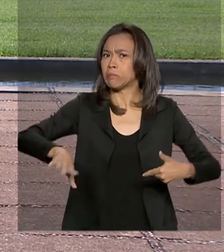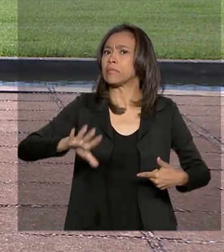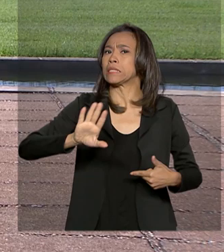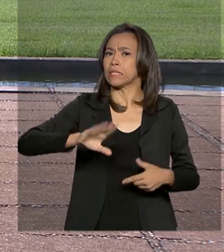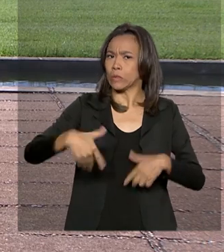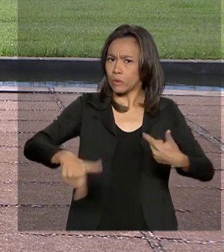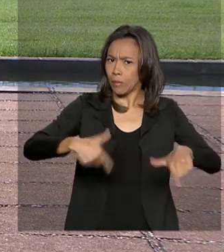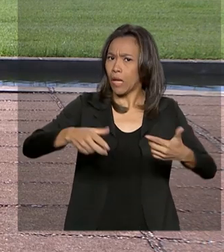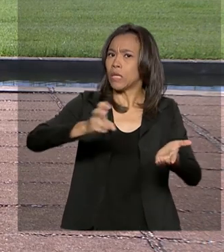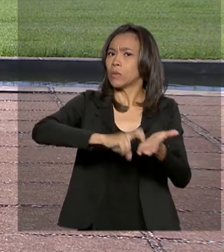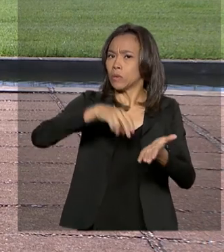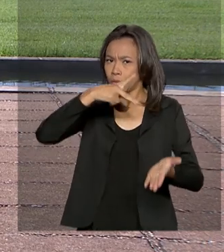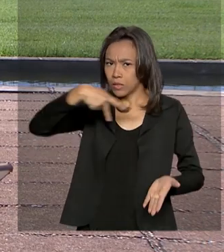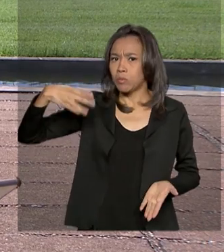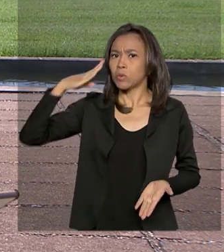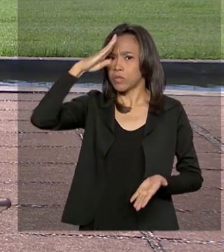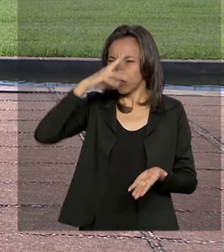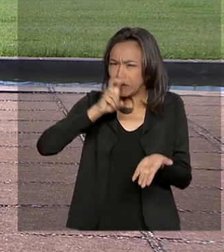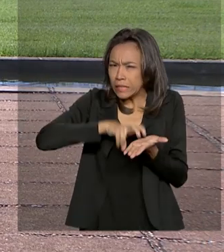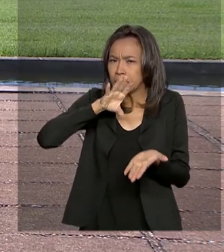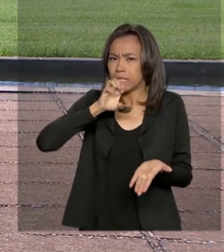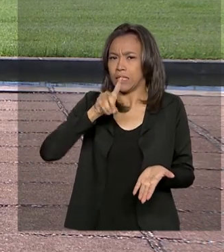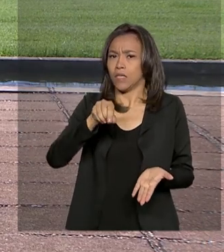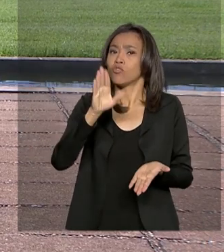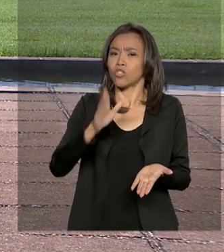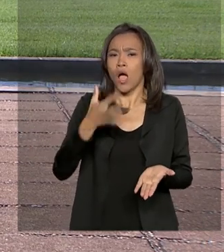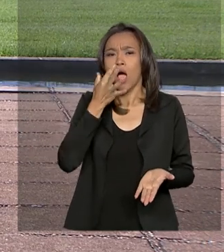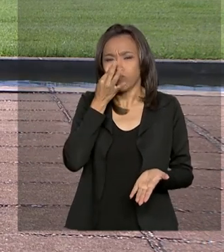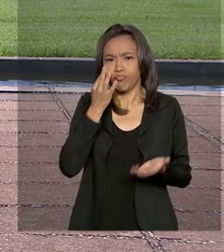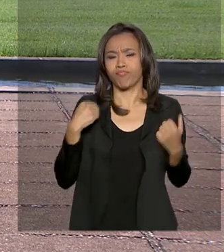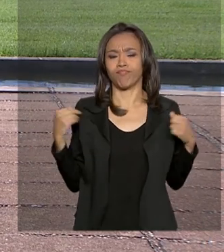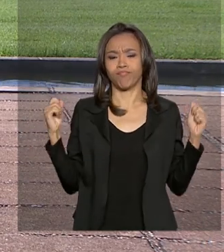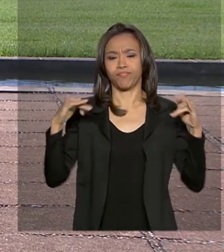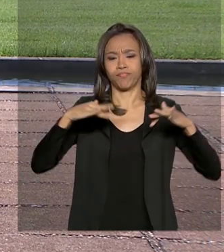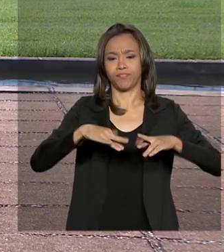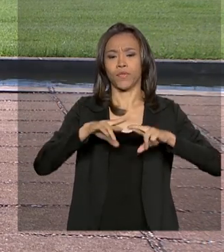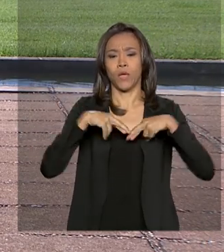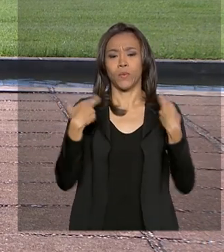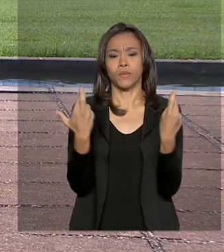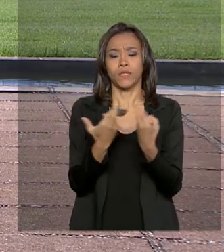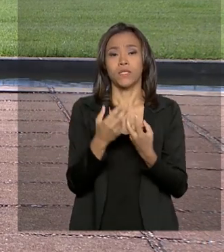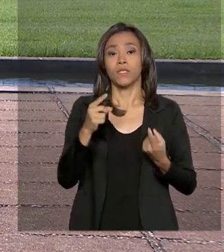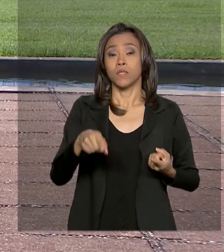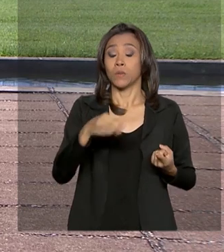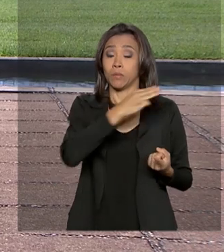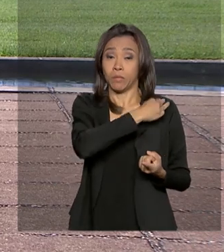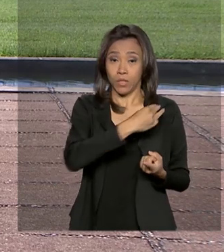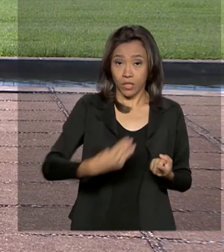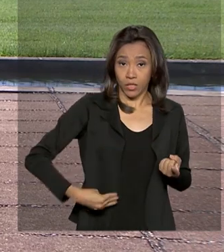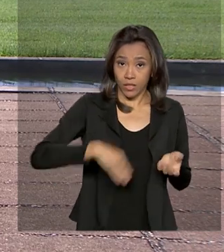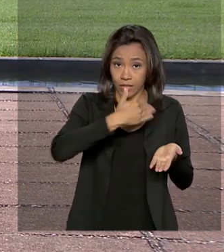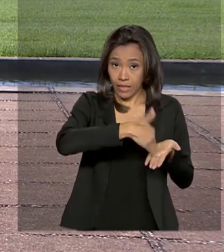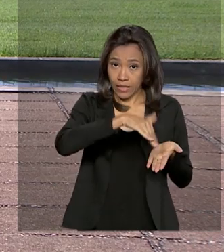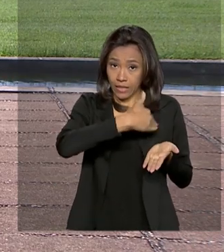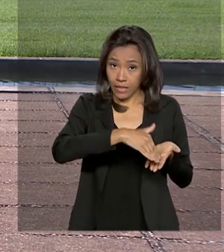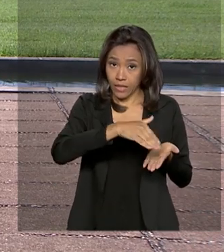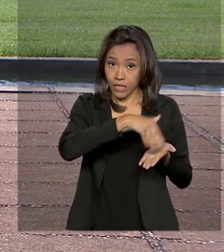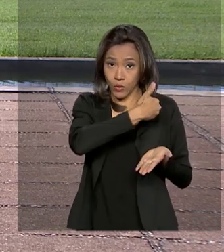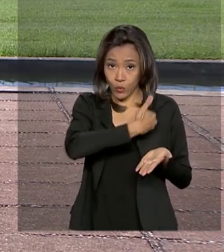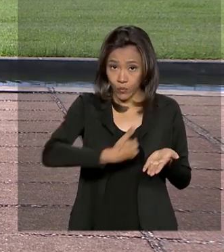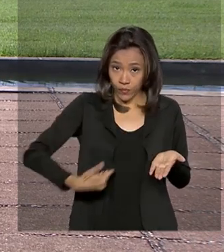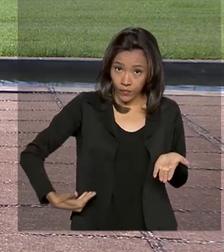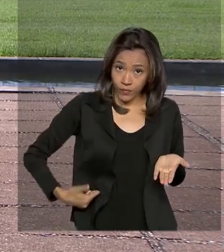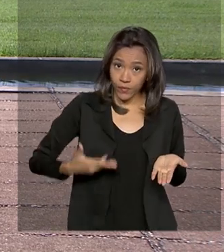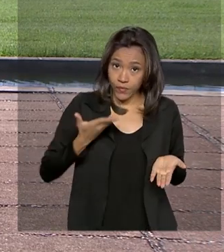7h15 da manhã ele já estava reunido aqui no Palácio da Alvorada, residência oficial, com o ministro da Secretaria de Governo, Luiz